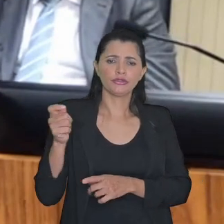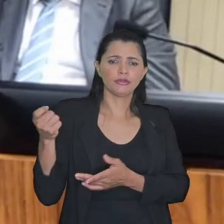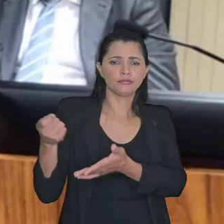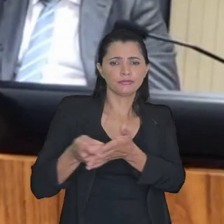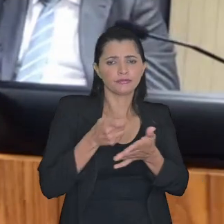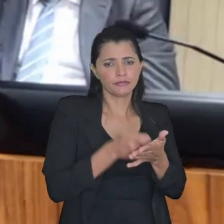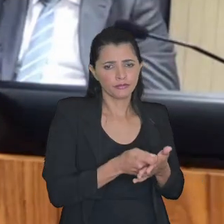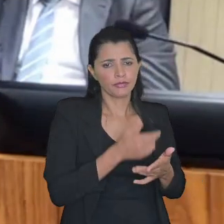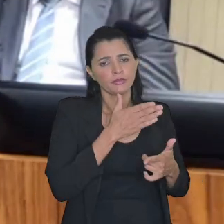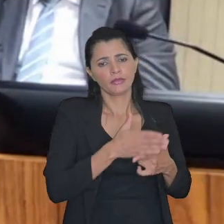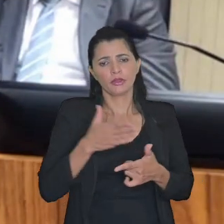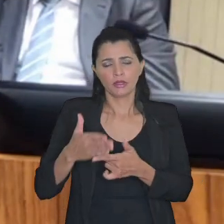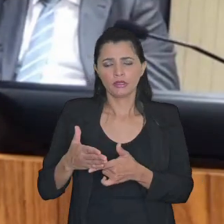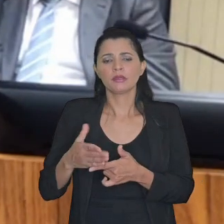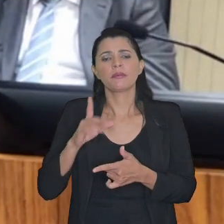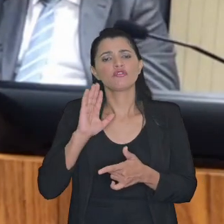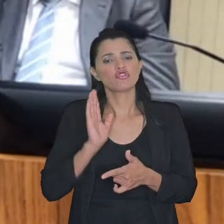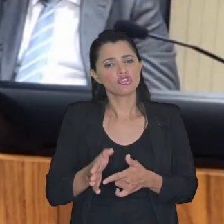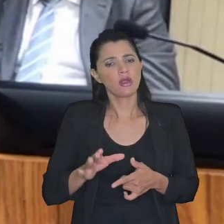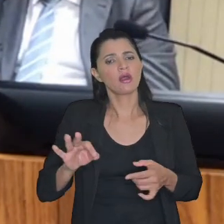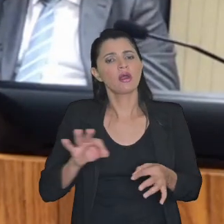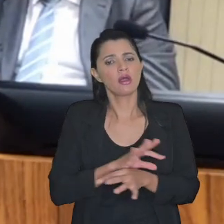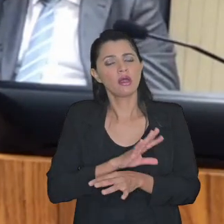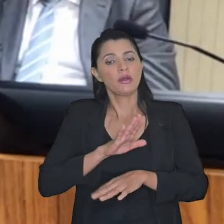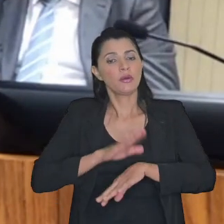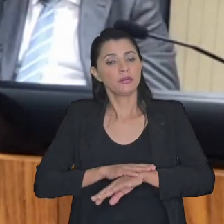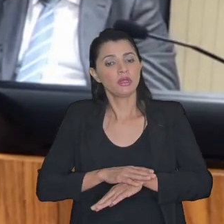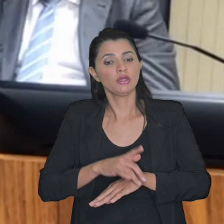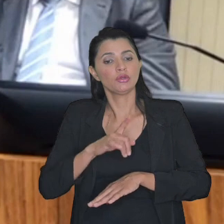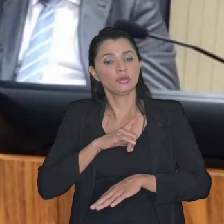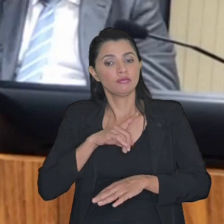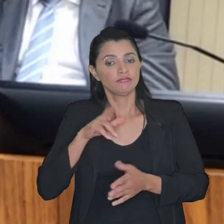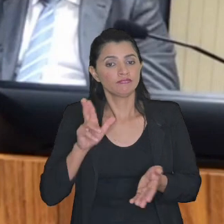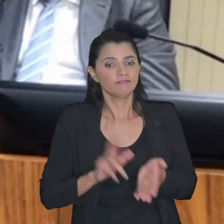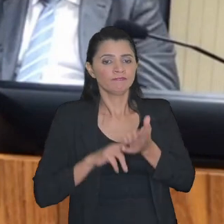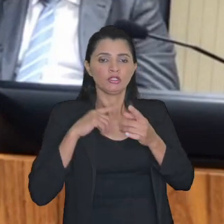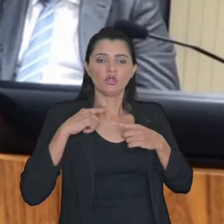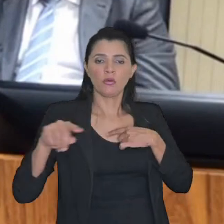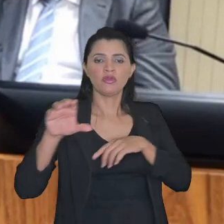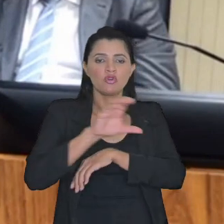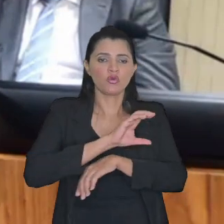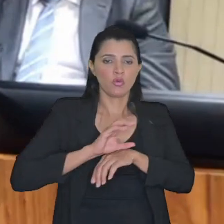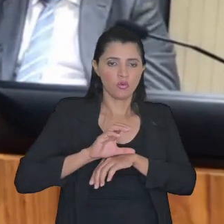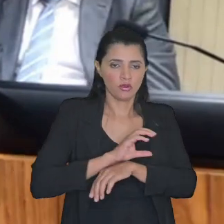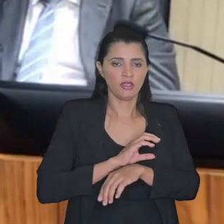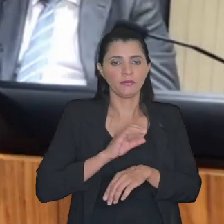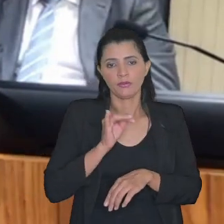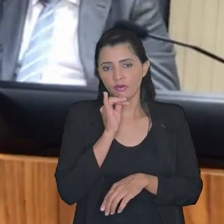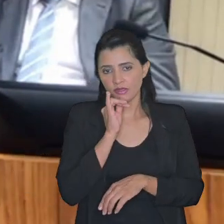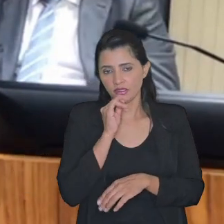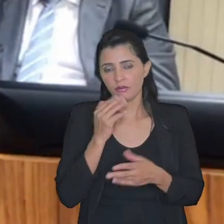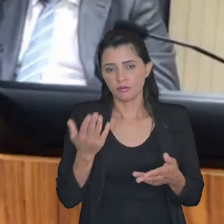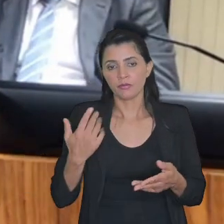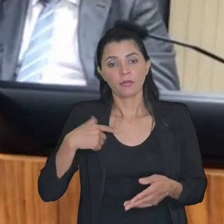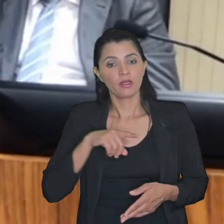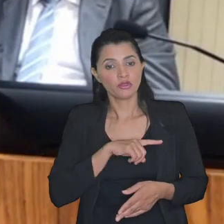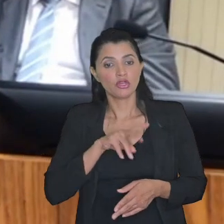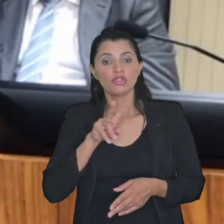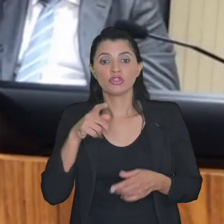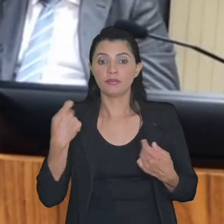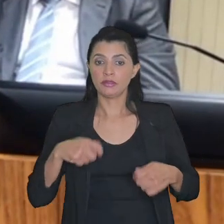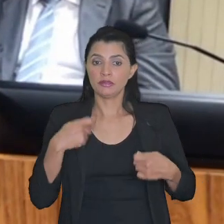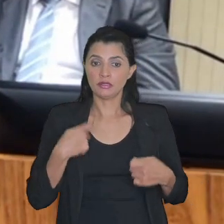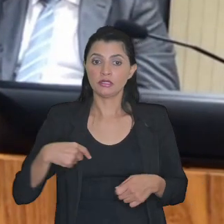prestações pagas em parcelamento quando sobrevém reconhecimento de inconscionalidade por exemplo aí nós vamos